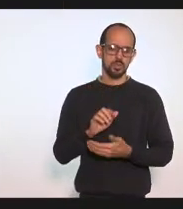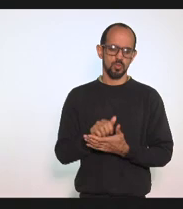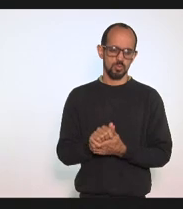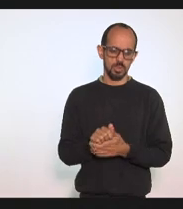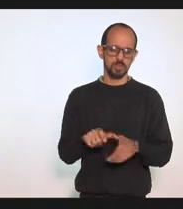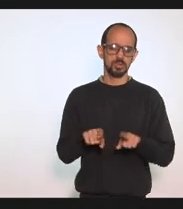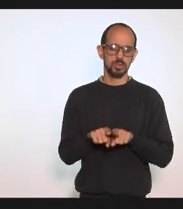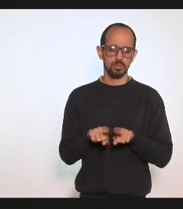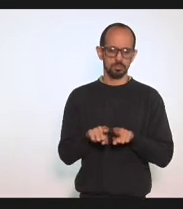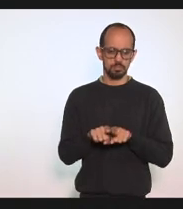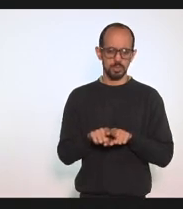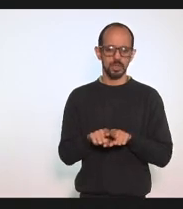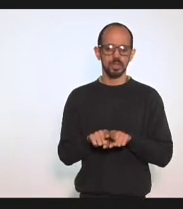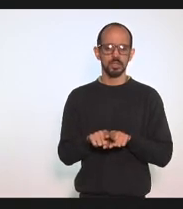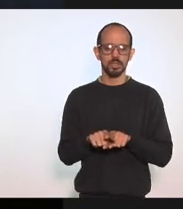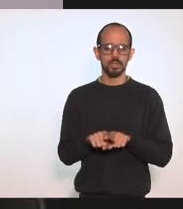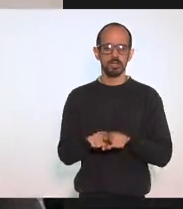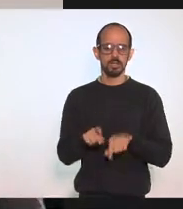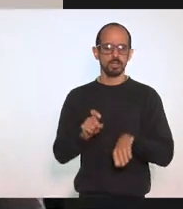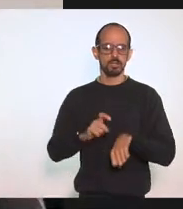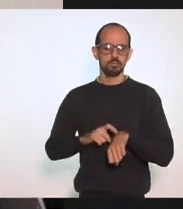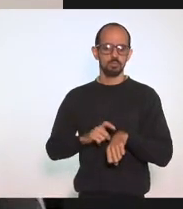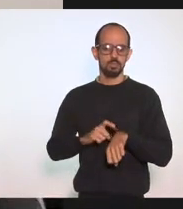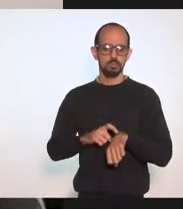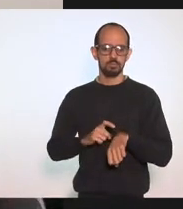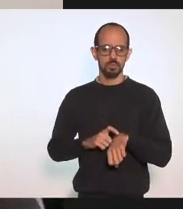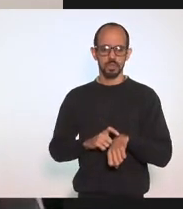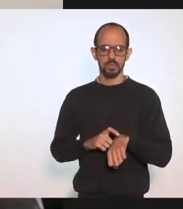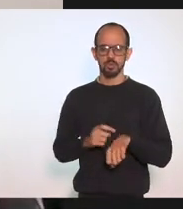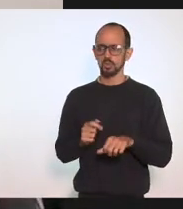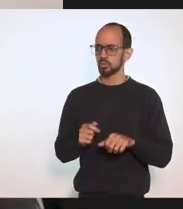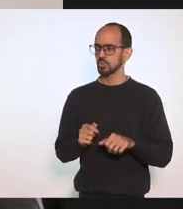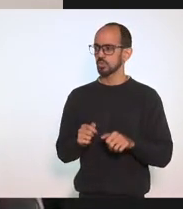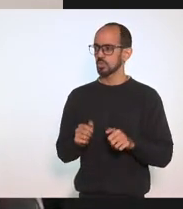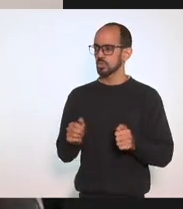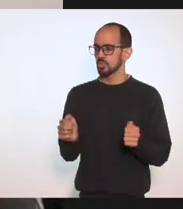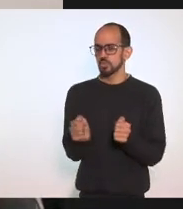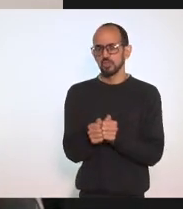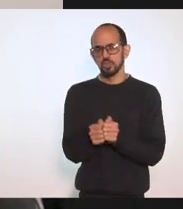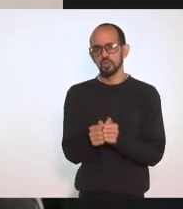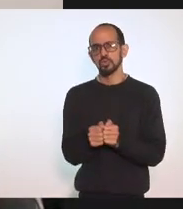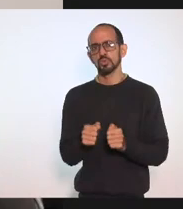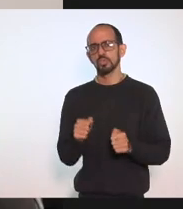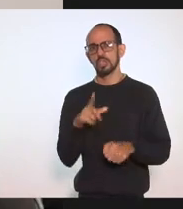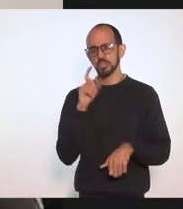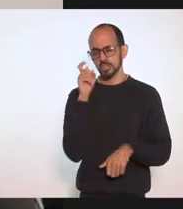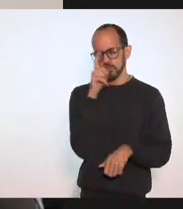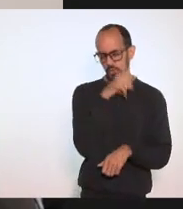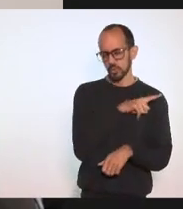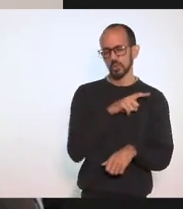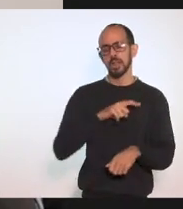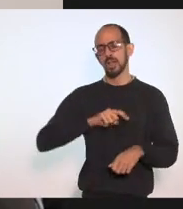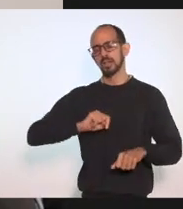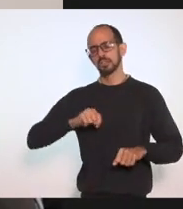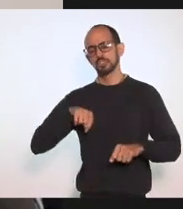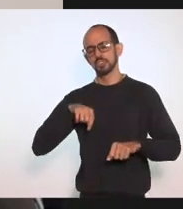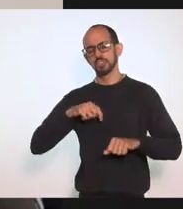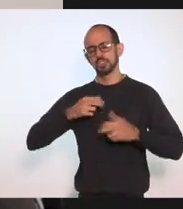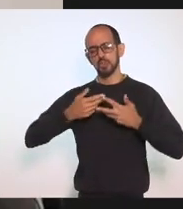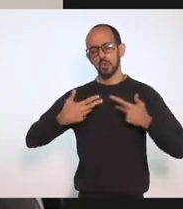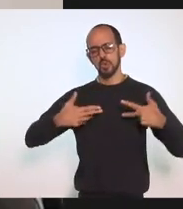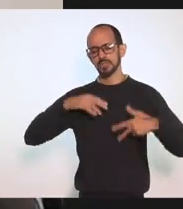Mesmo Dentro Desse momento De tanta Dificuldade E de tantas Coisas Tristes